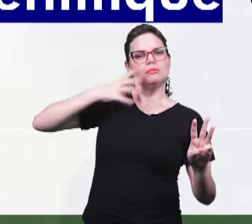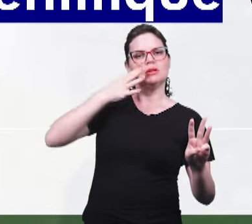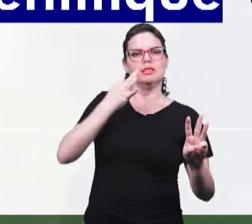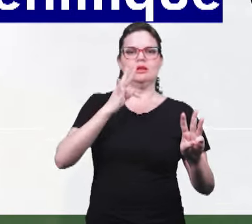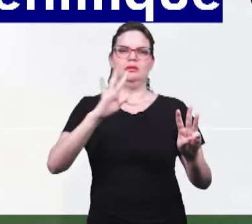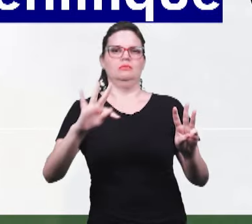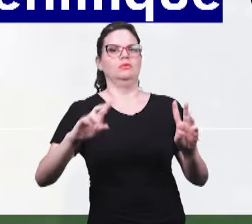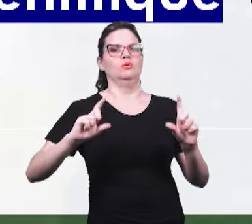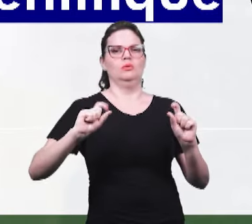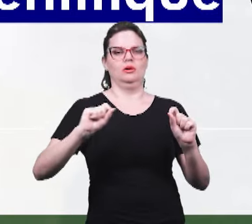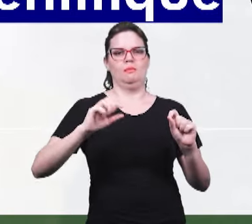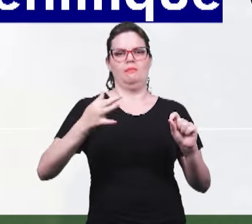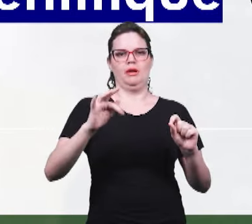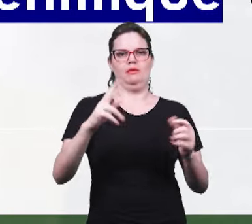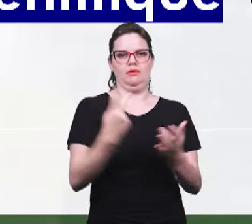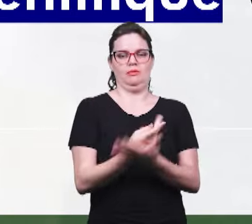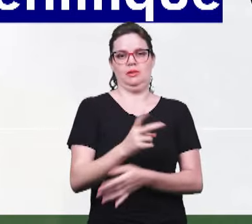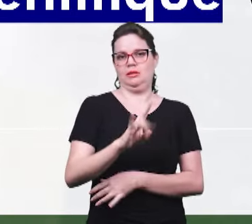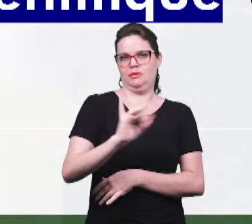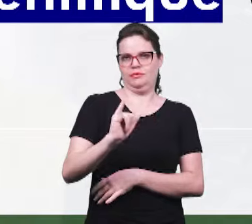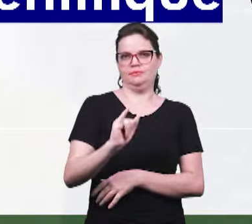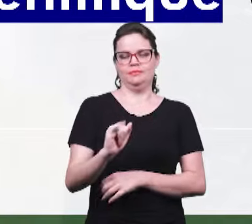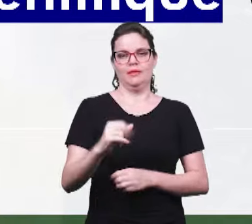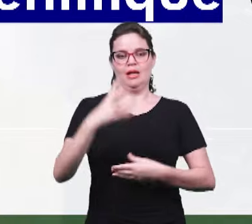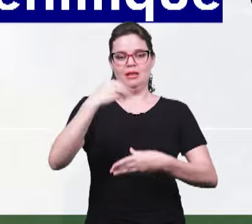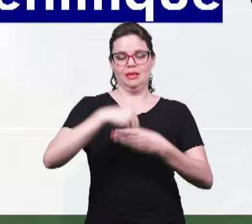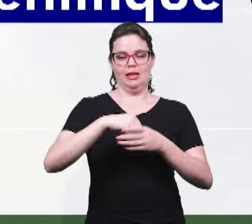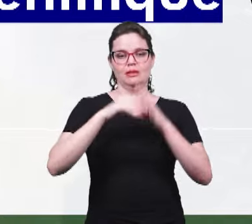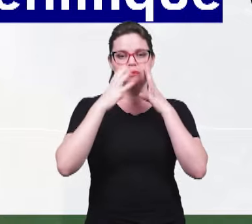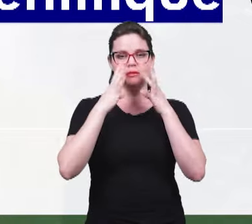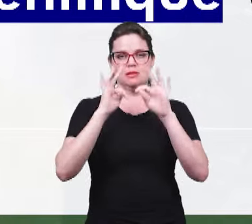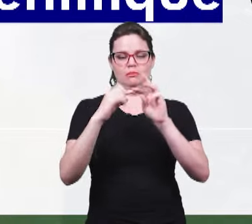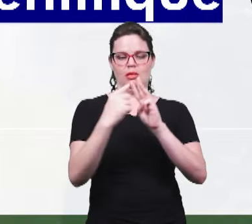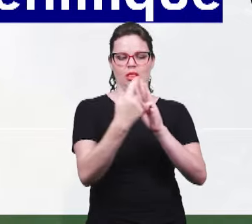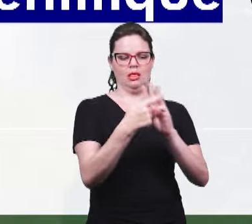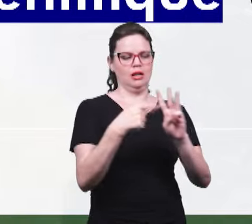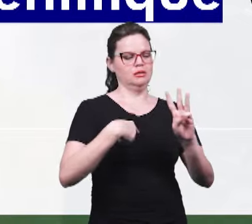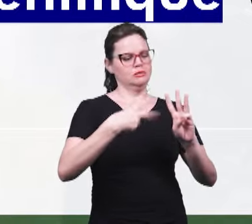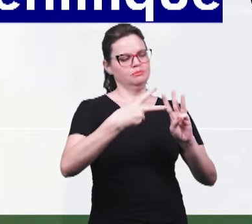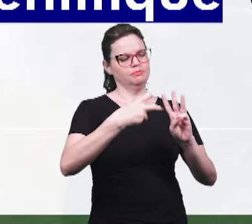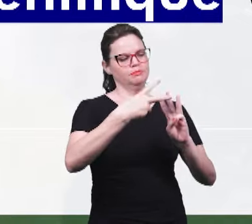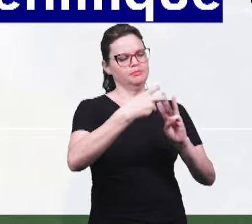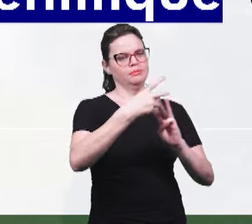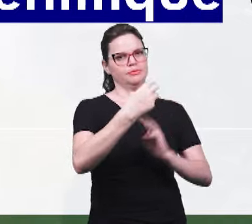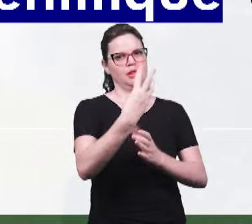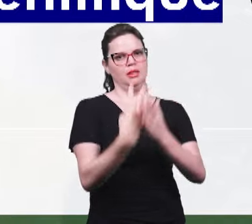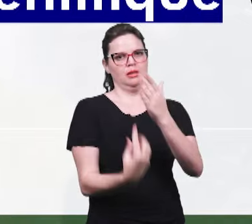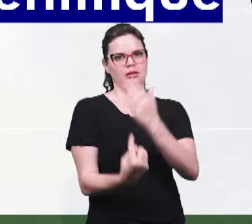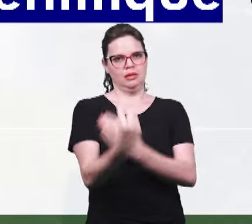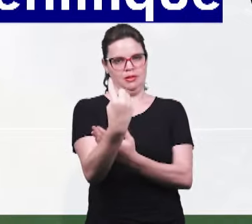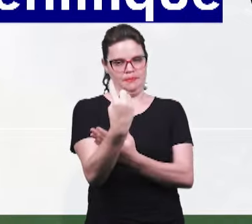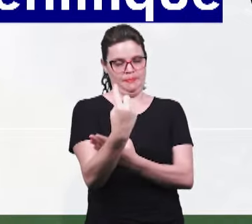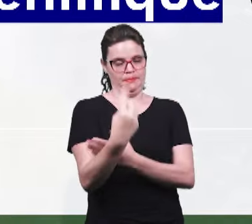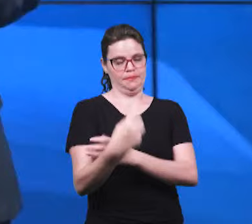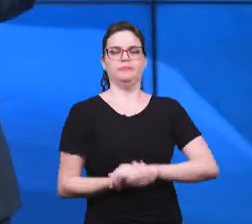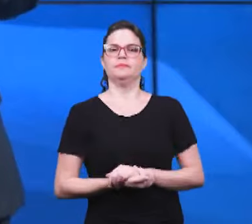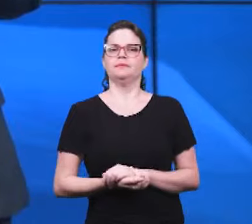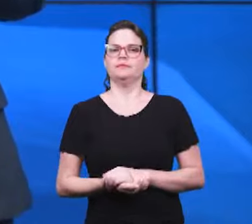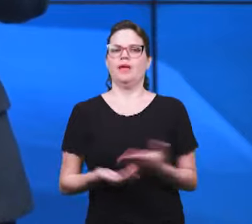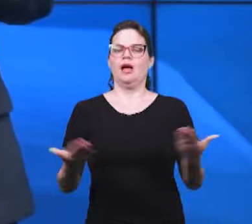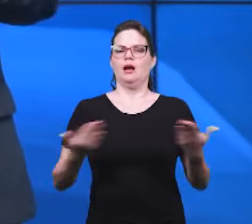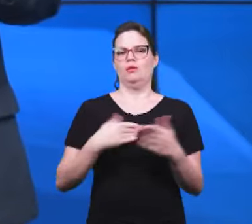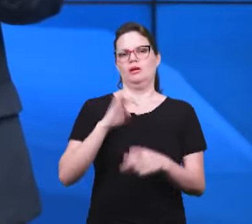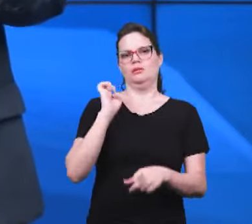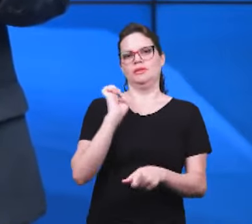acontecer? Identifique, naturalmente, nos três testemunhos, identifique a trindade. Essa resposta virá agora do